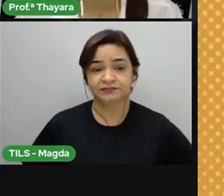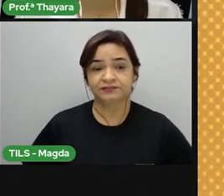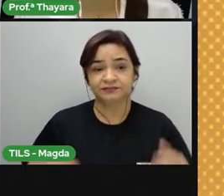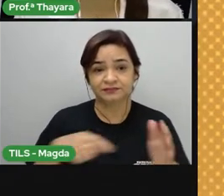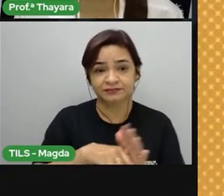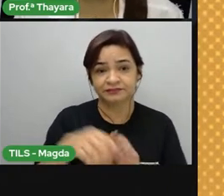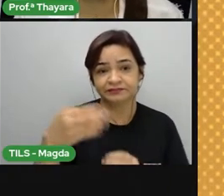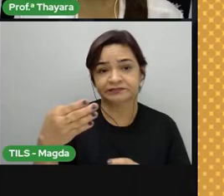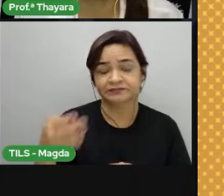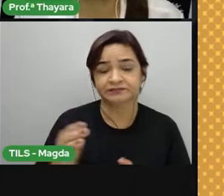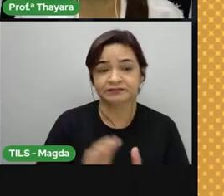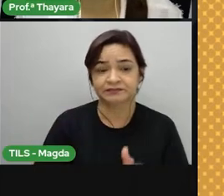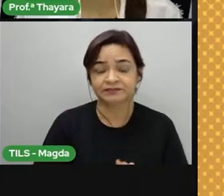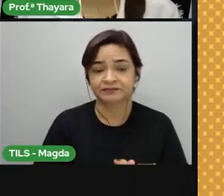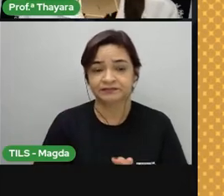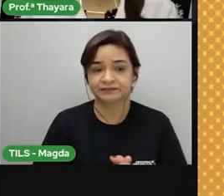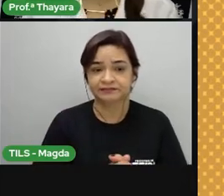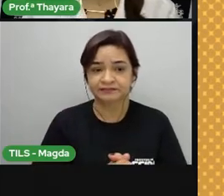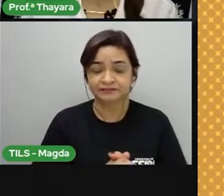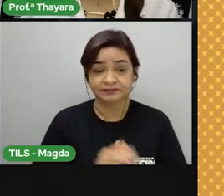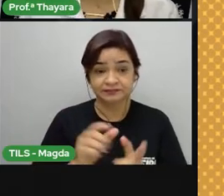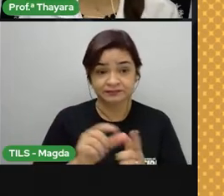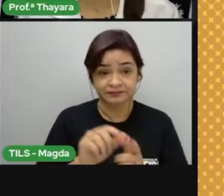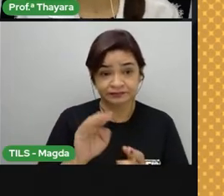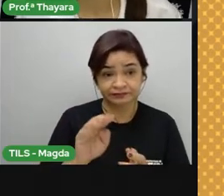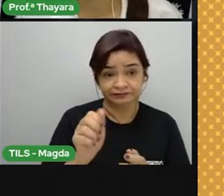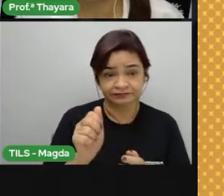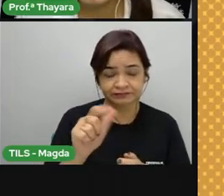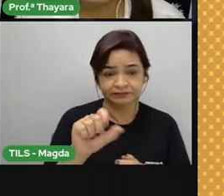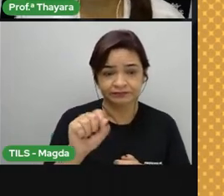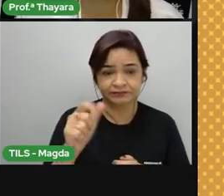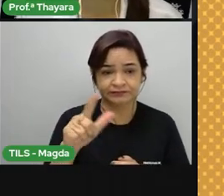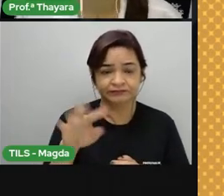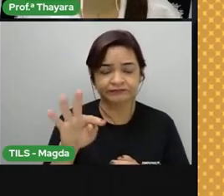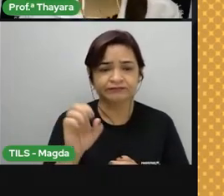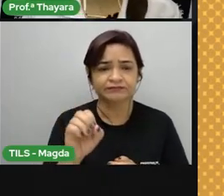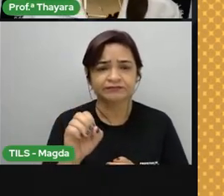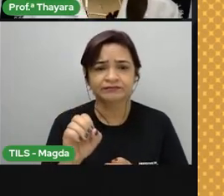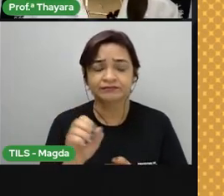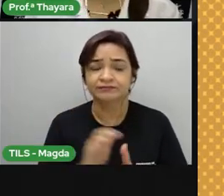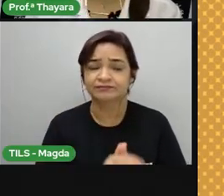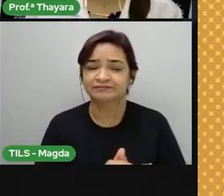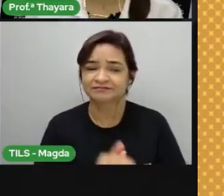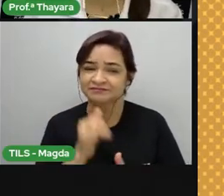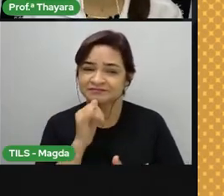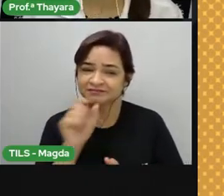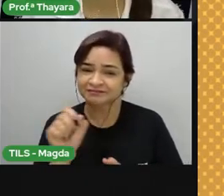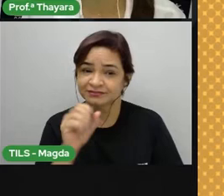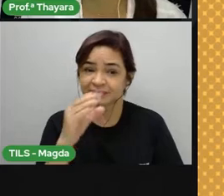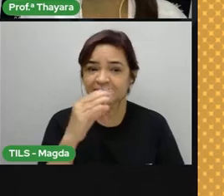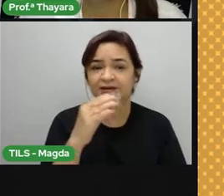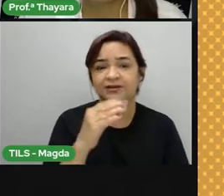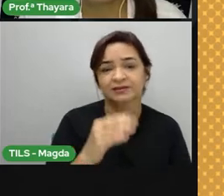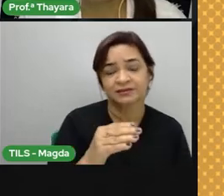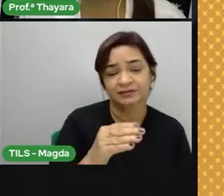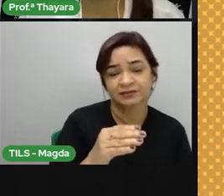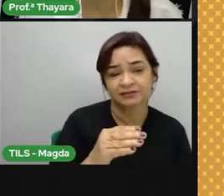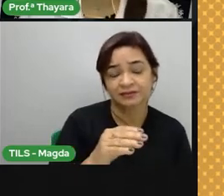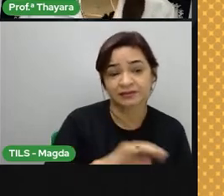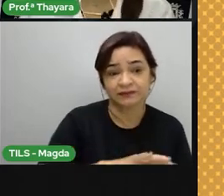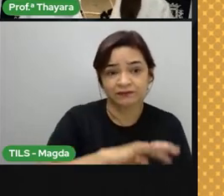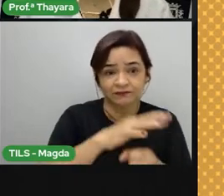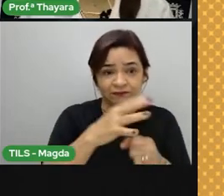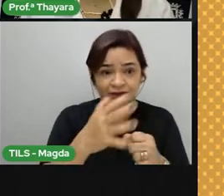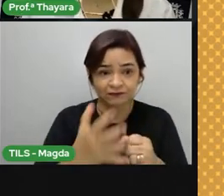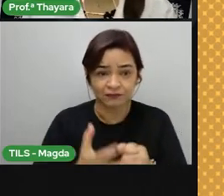Pergunta de número 4. O basalto é um exemplo de letra C, rocha magmática extrusiva.